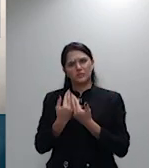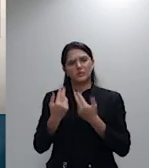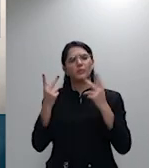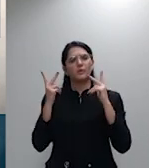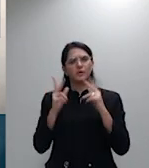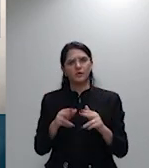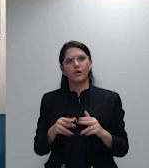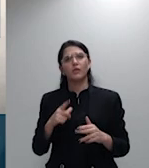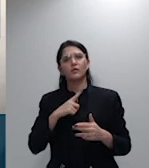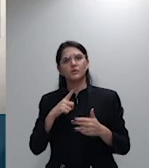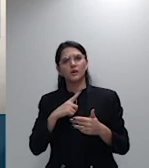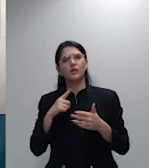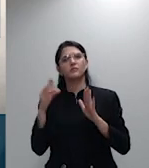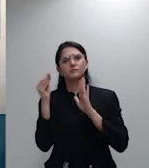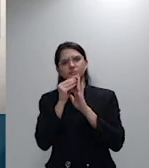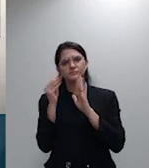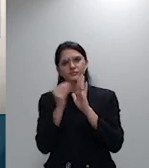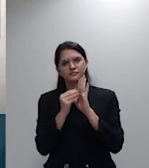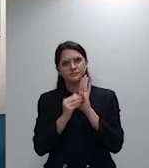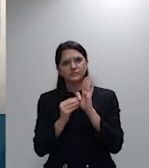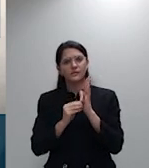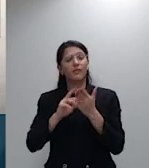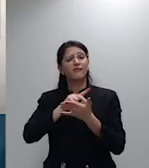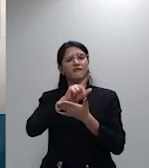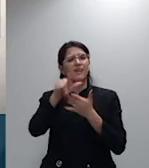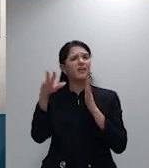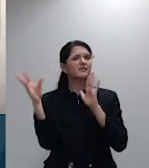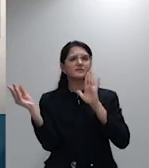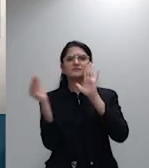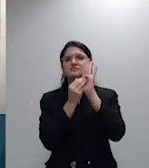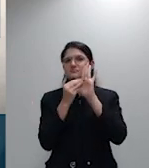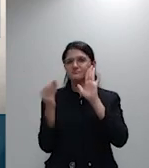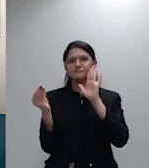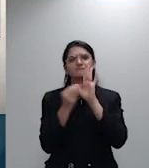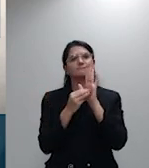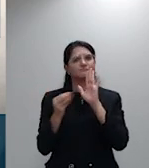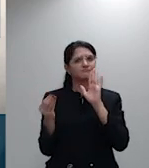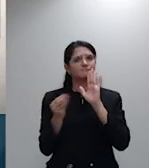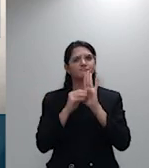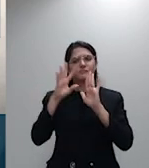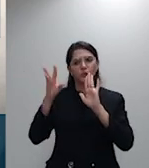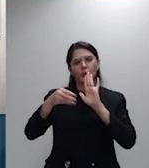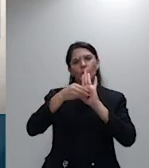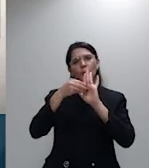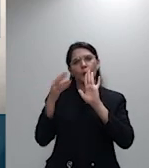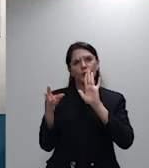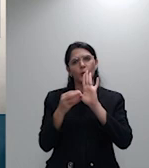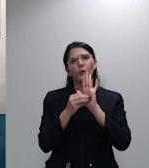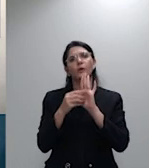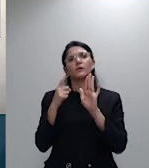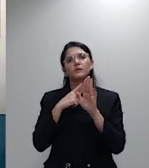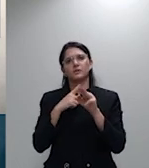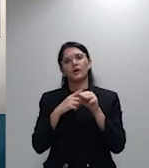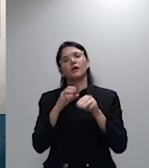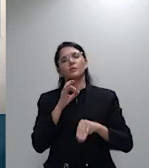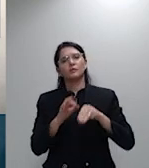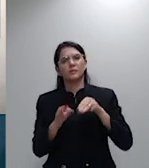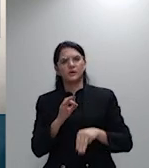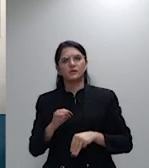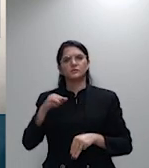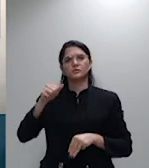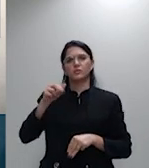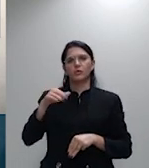inventas no meu voto ministro Marco Aurelio Belize 2019 ministra Maria Isabel Galotti